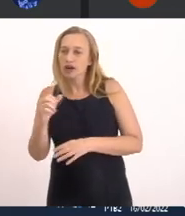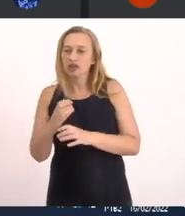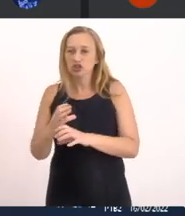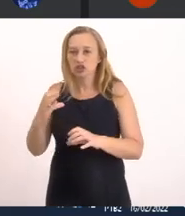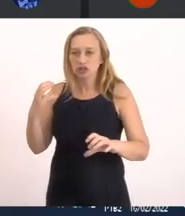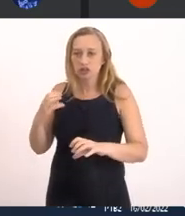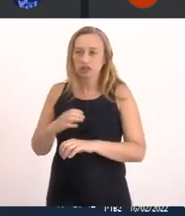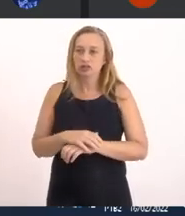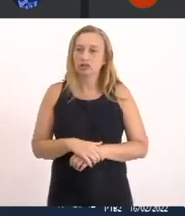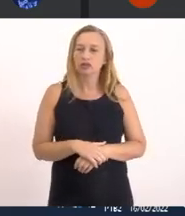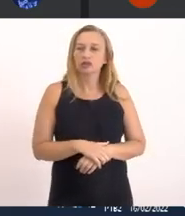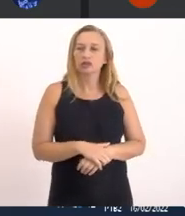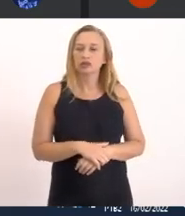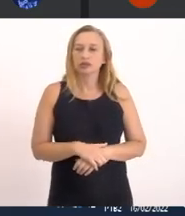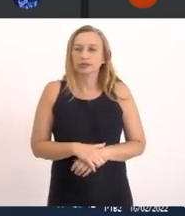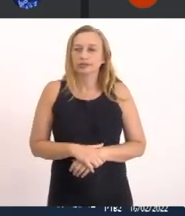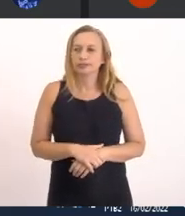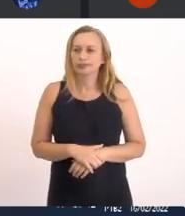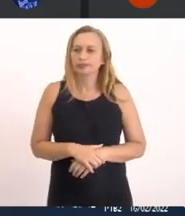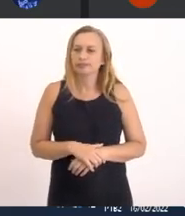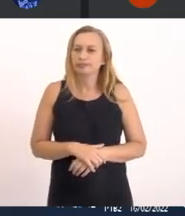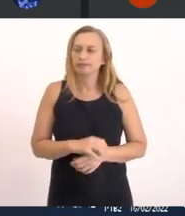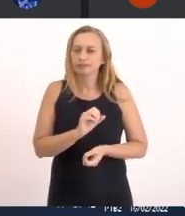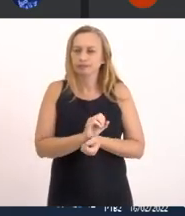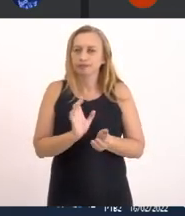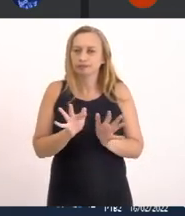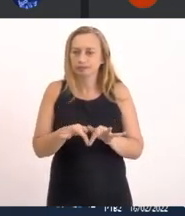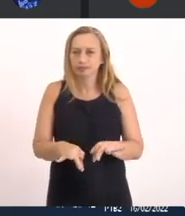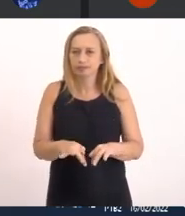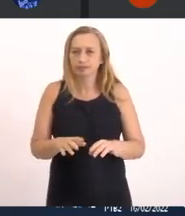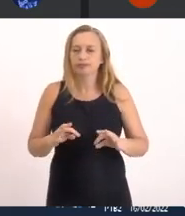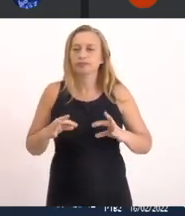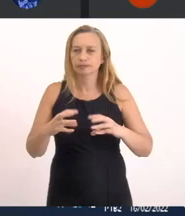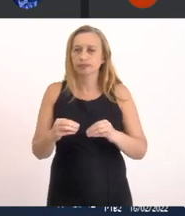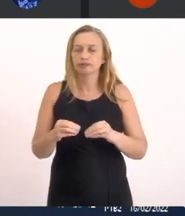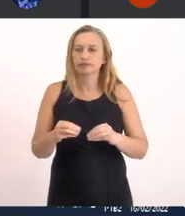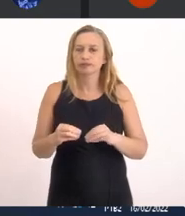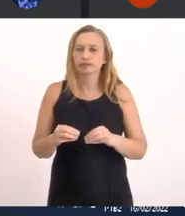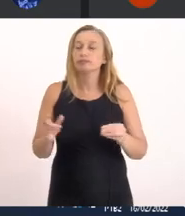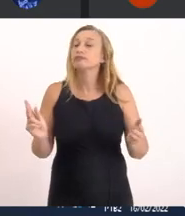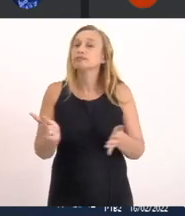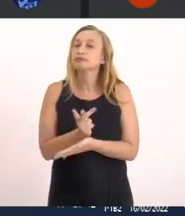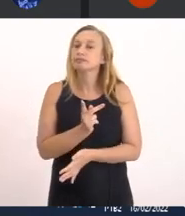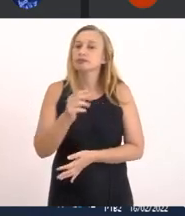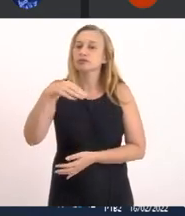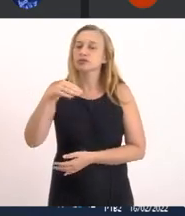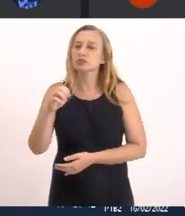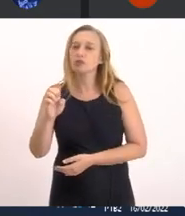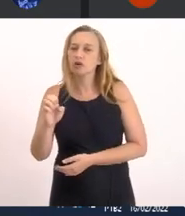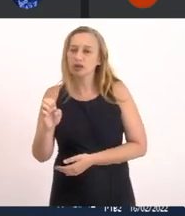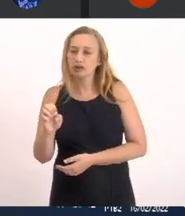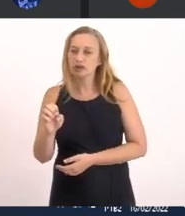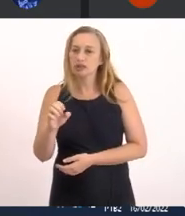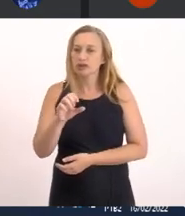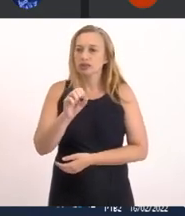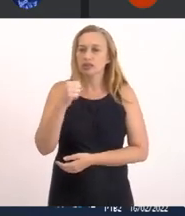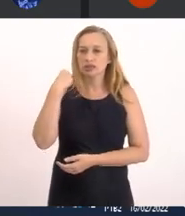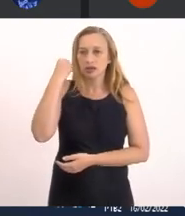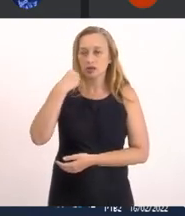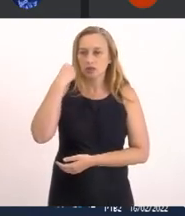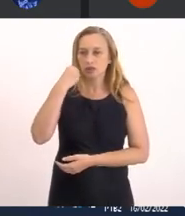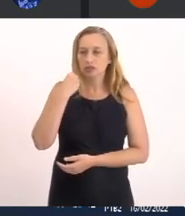Para A gente esperava Que concluísse Esse mole O que ocorre Com esse mole Em Sacuarema Esse